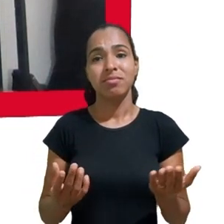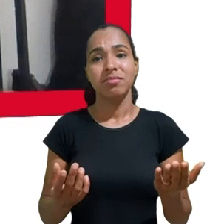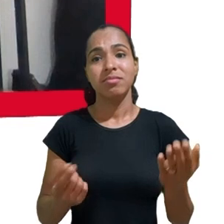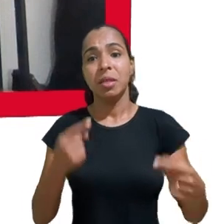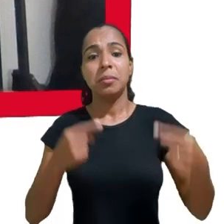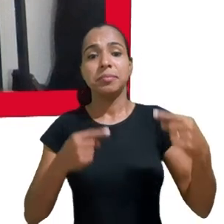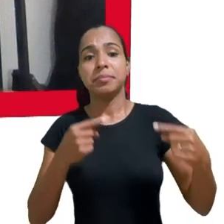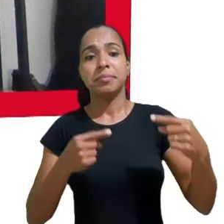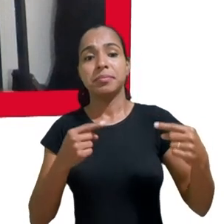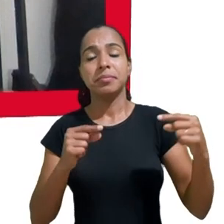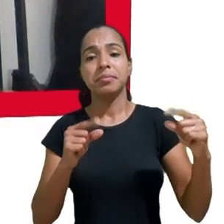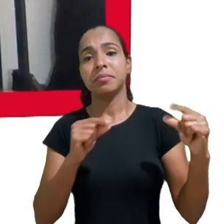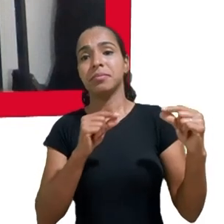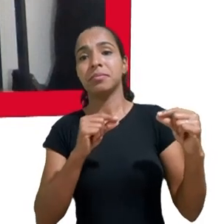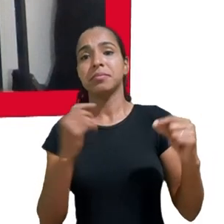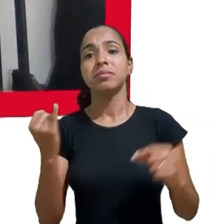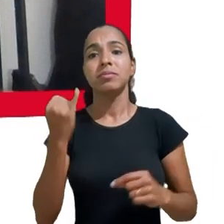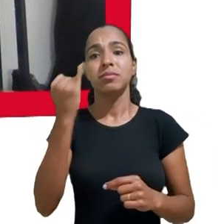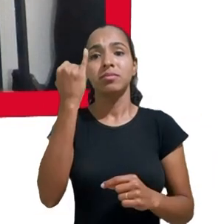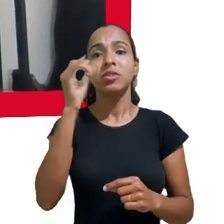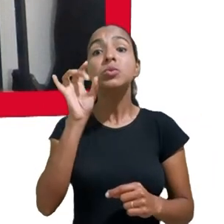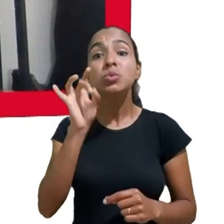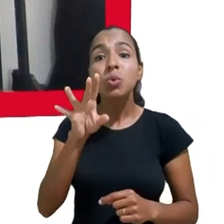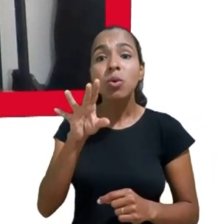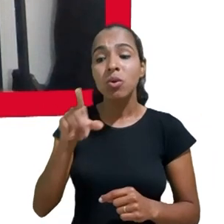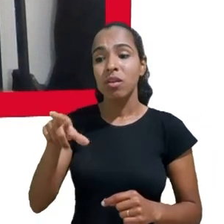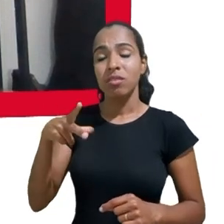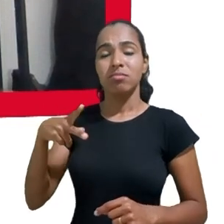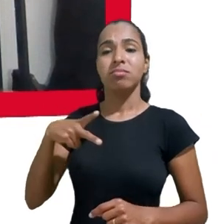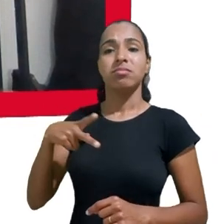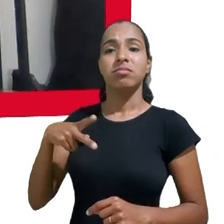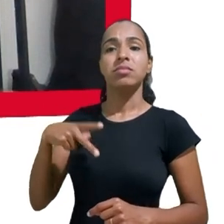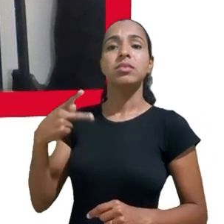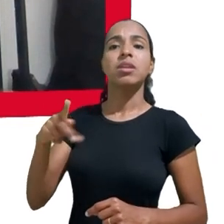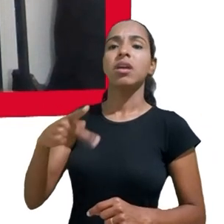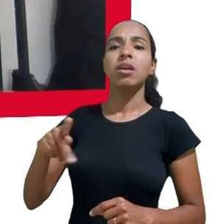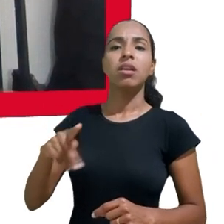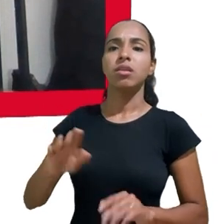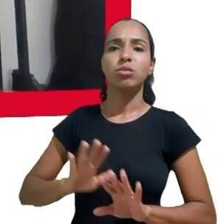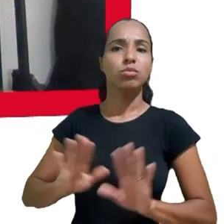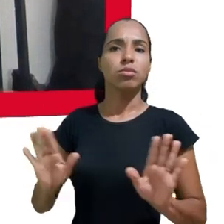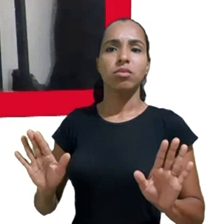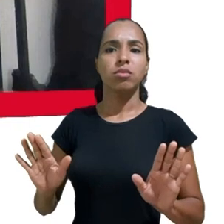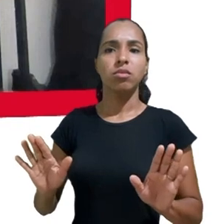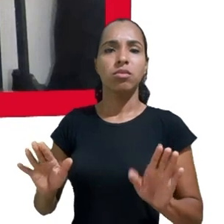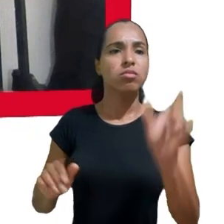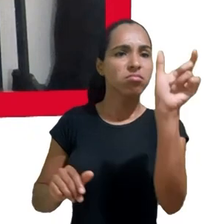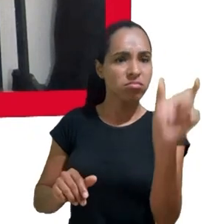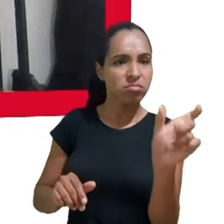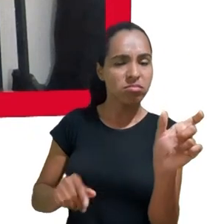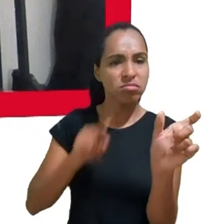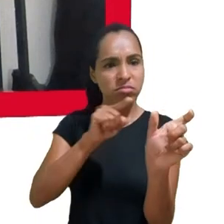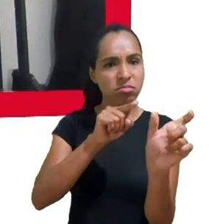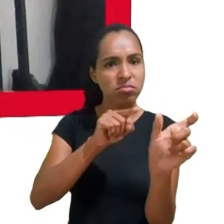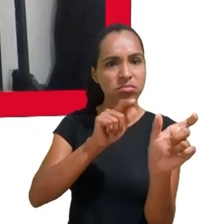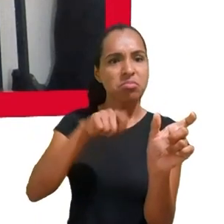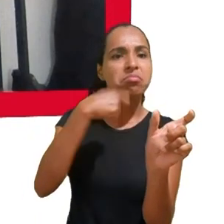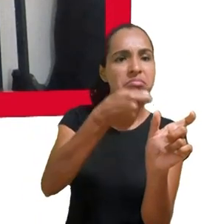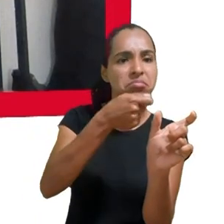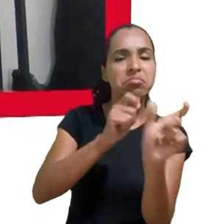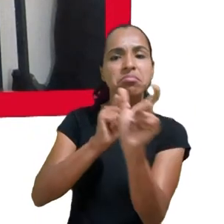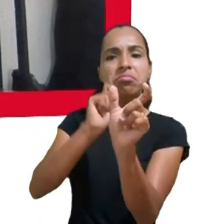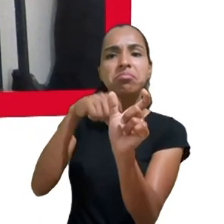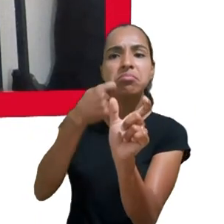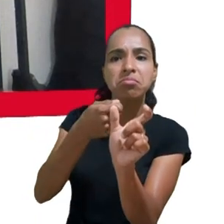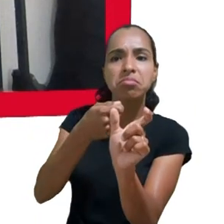individual. Não é necessariamente saber quem é a Maria Clara, o que ela faz individualmente, mas é uma